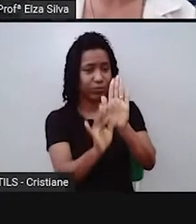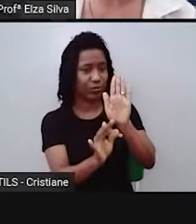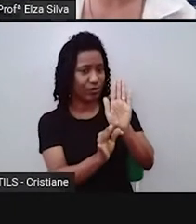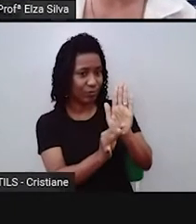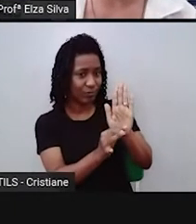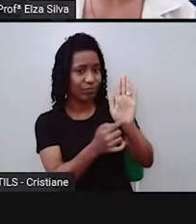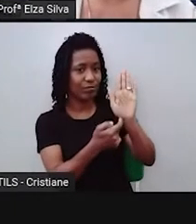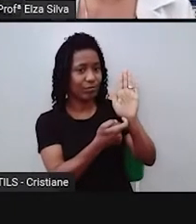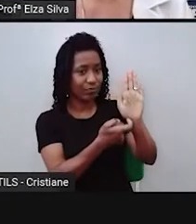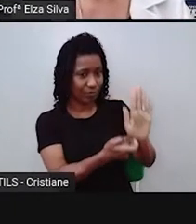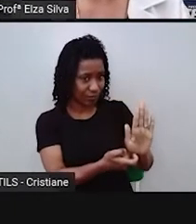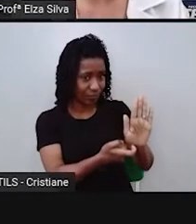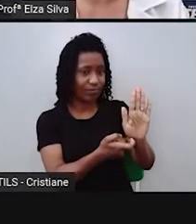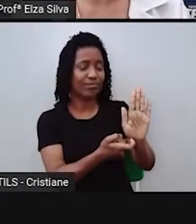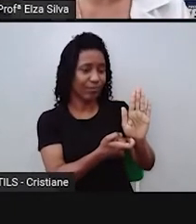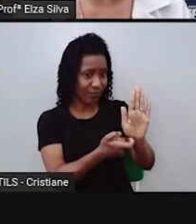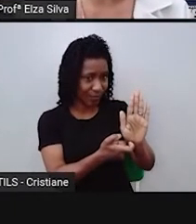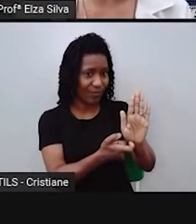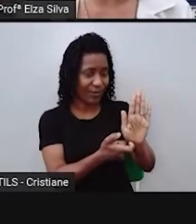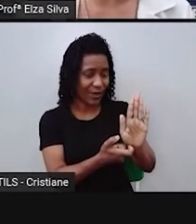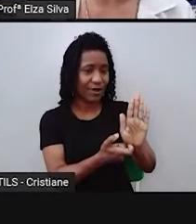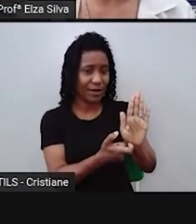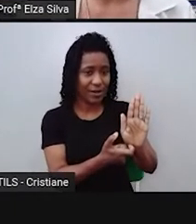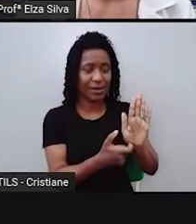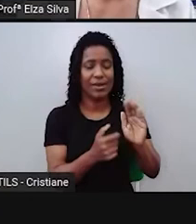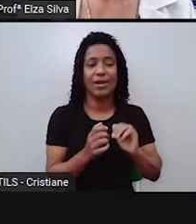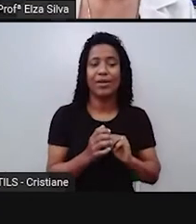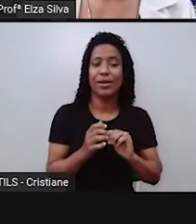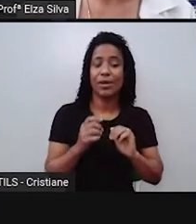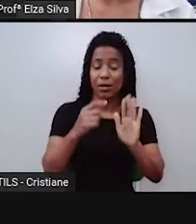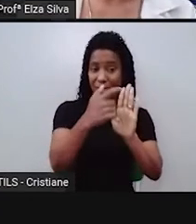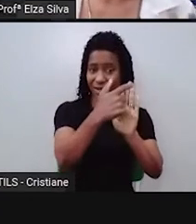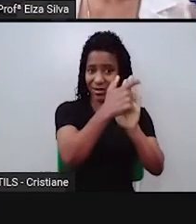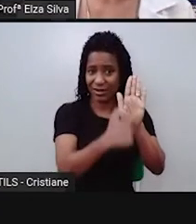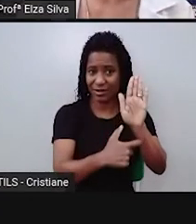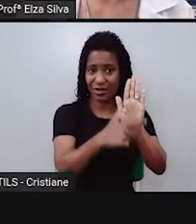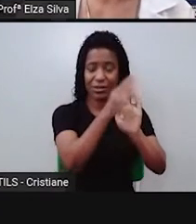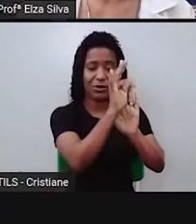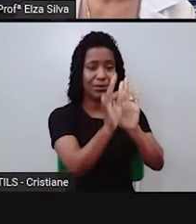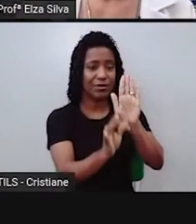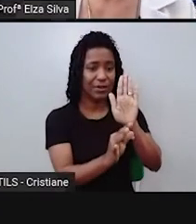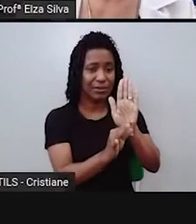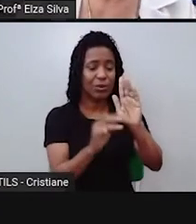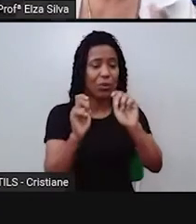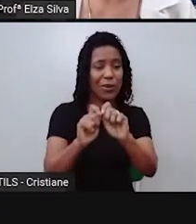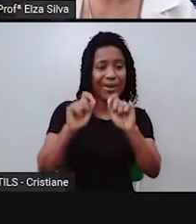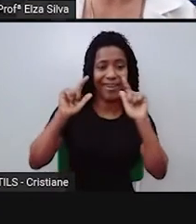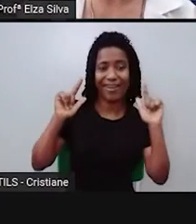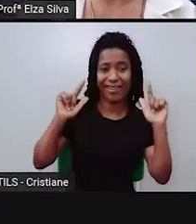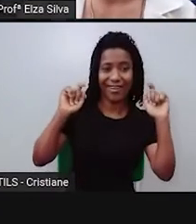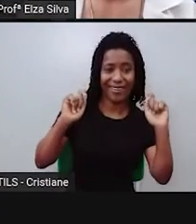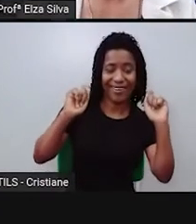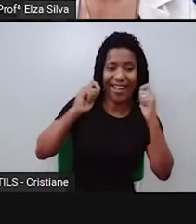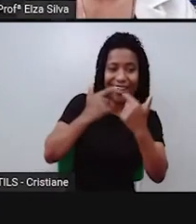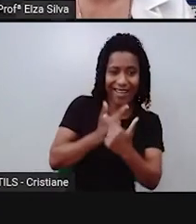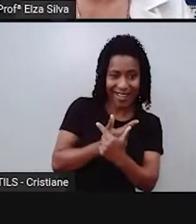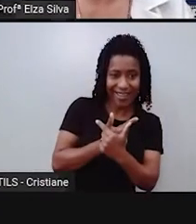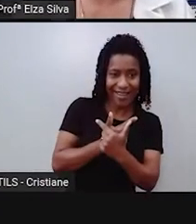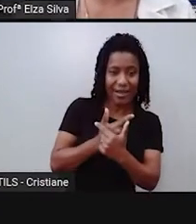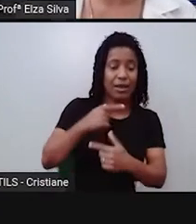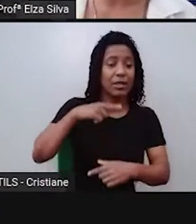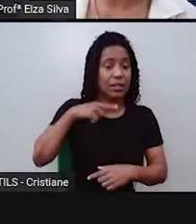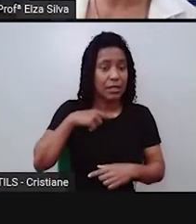série de questões que nós vamos aprender no decorrer da aula, porque envolve um conjunto de